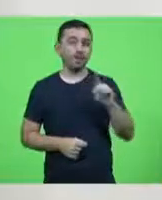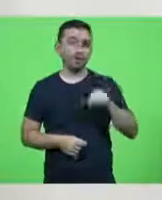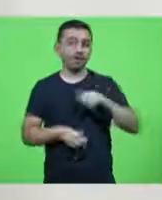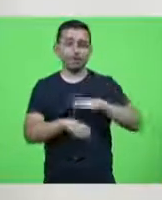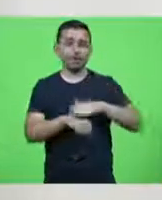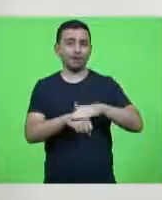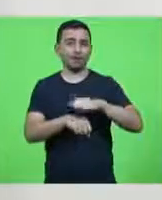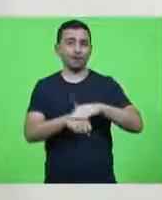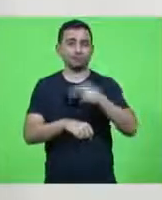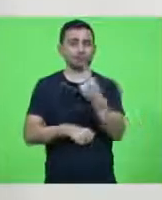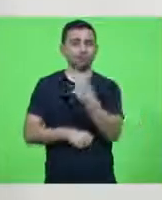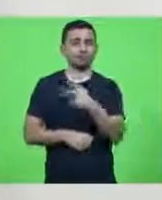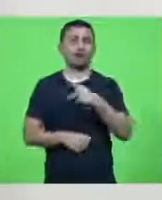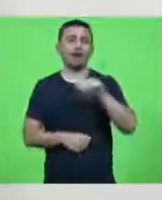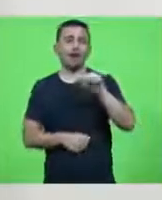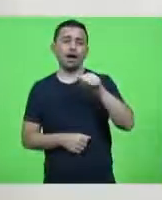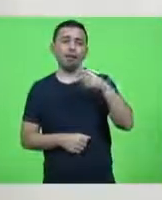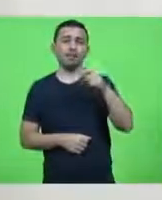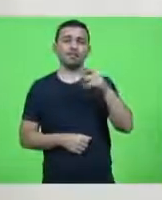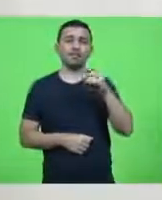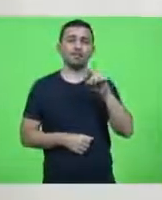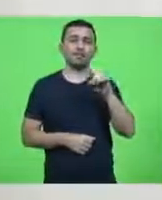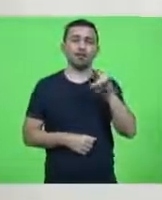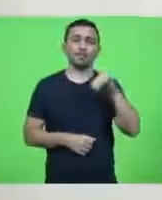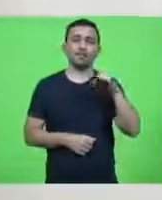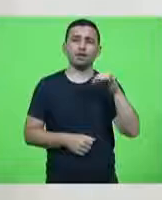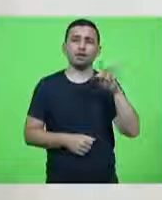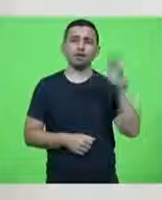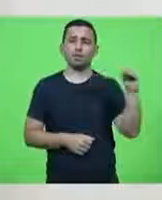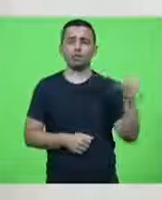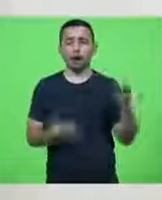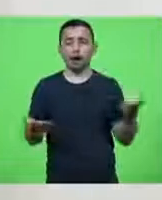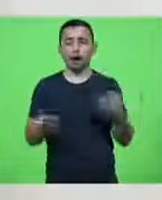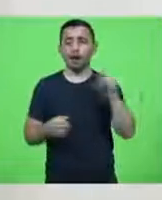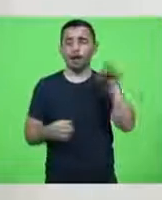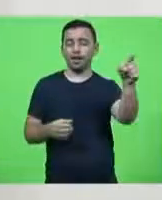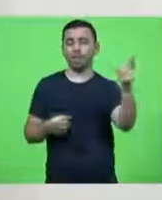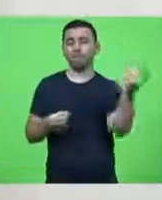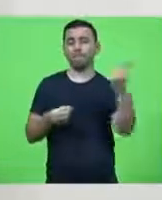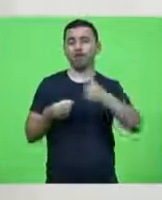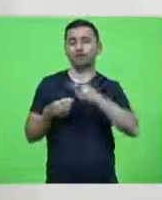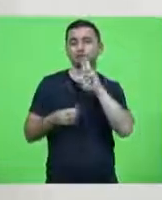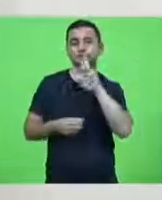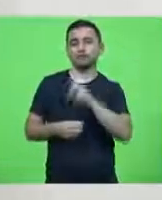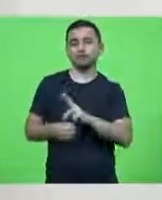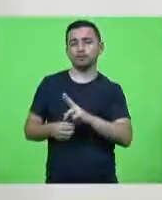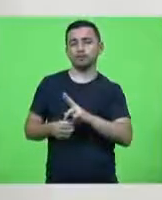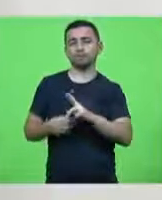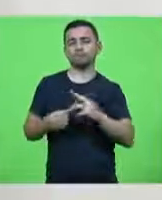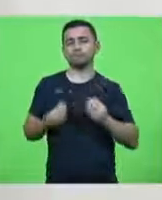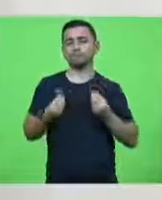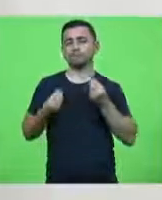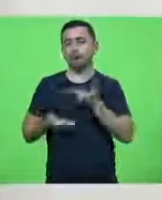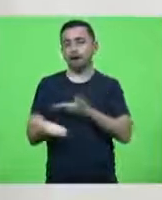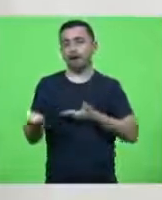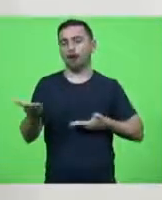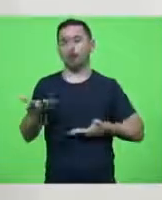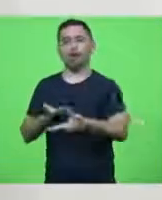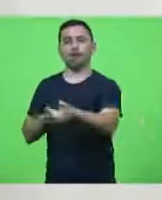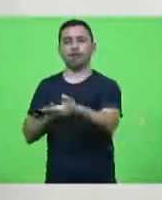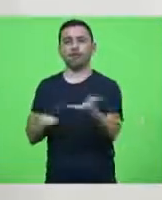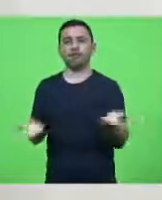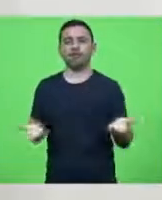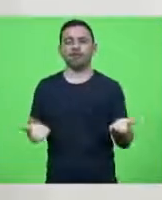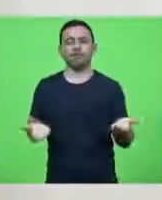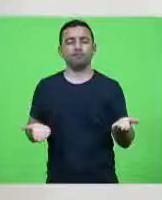apadrinhamento político e nada mais está sendo feito agora do que retribuindo o favor. Não tem outra